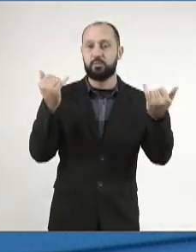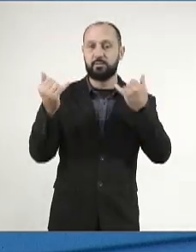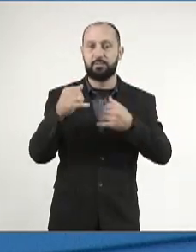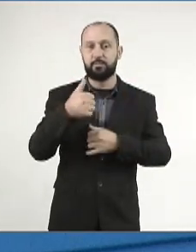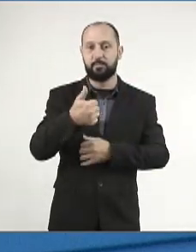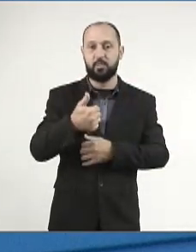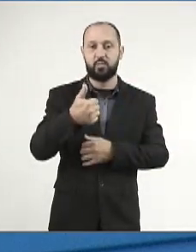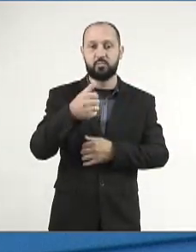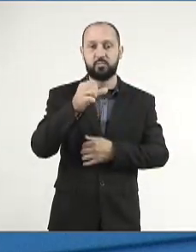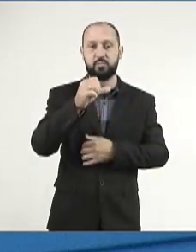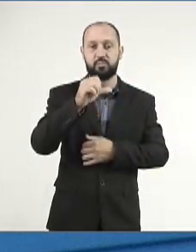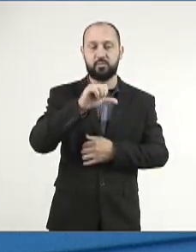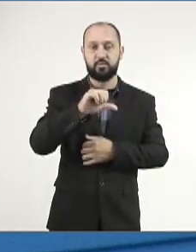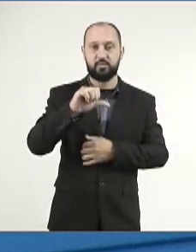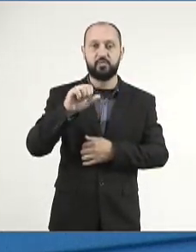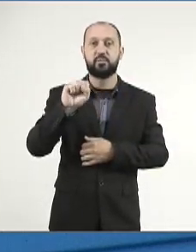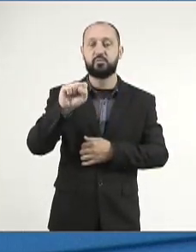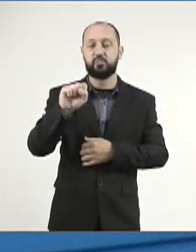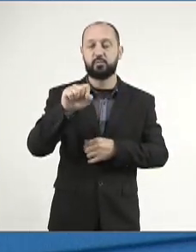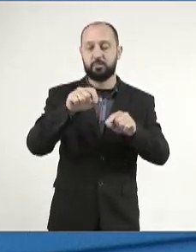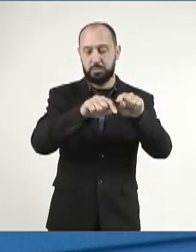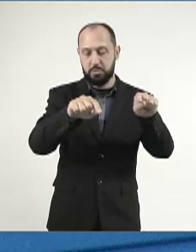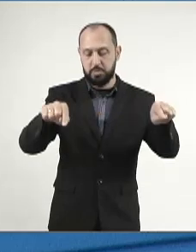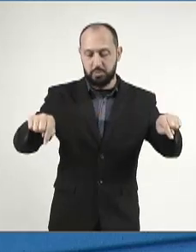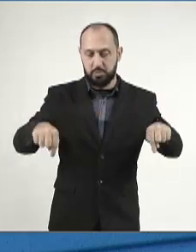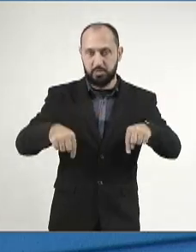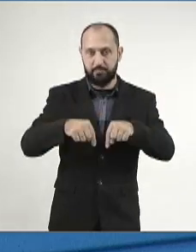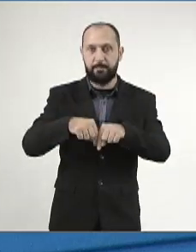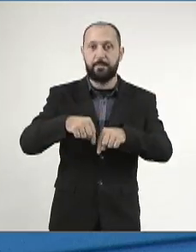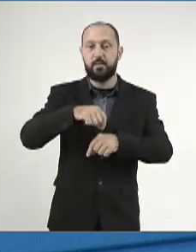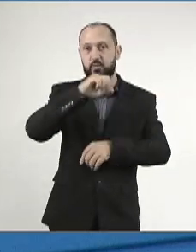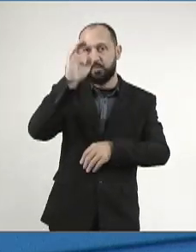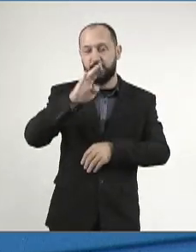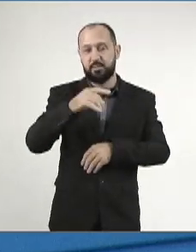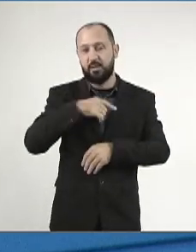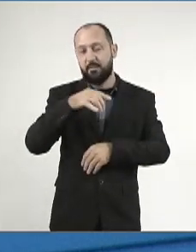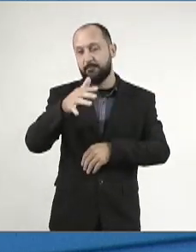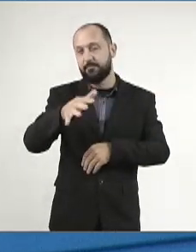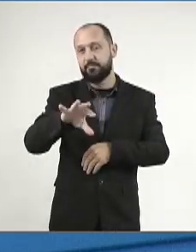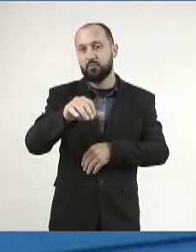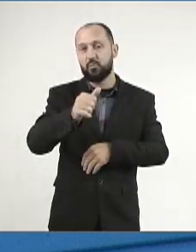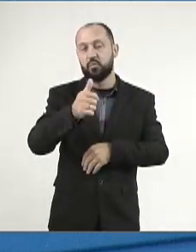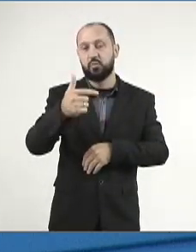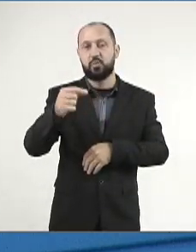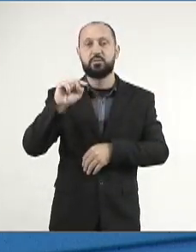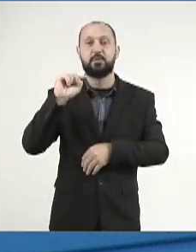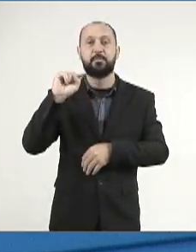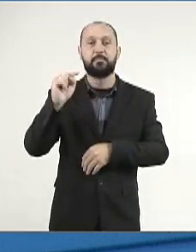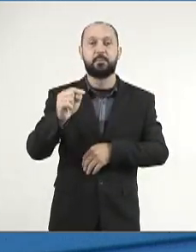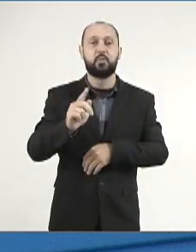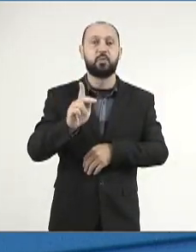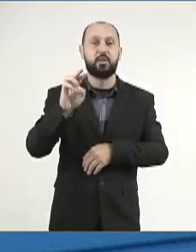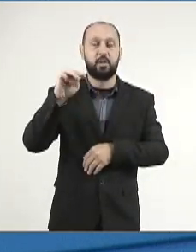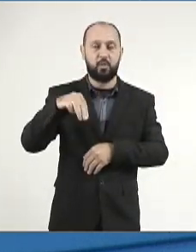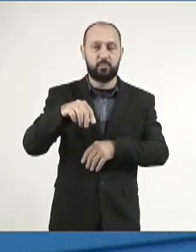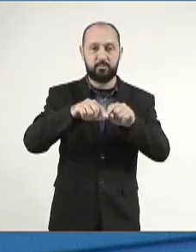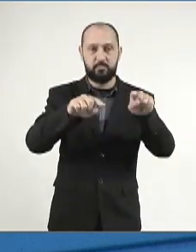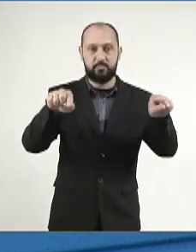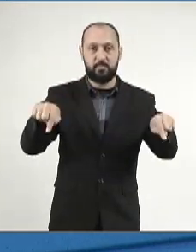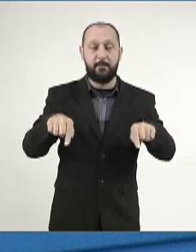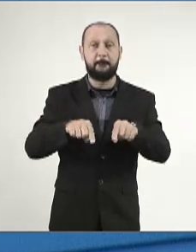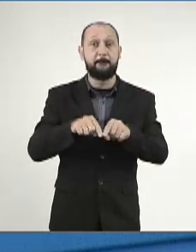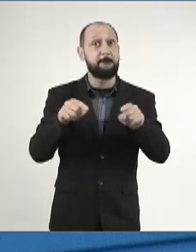em 1998, a área estimada do chaco brasileiro era de 12.400 quilômetros quadrados.